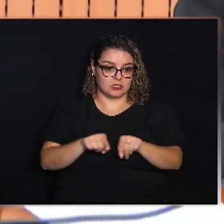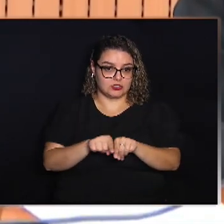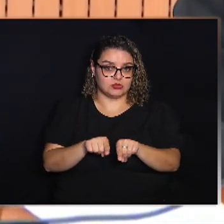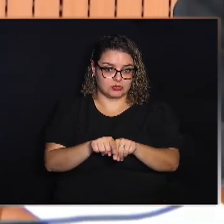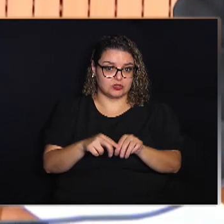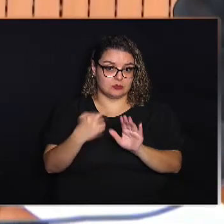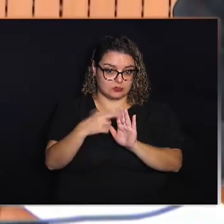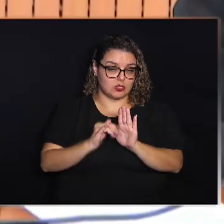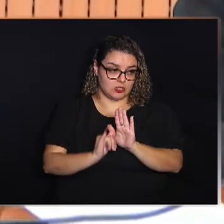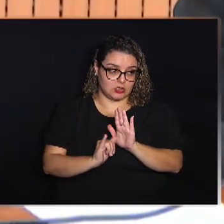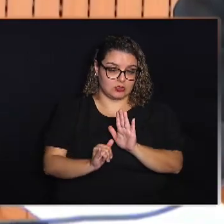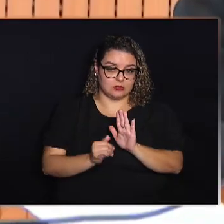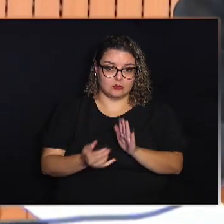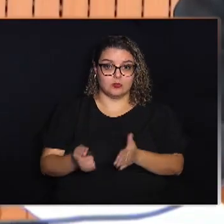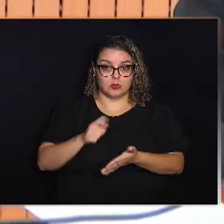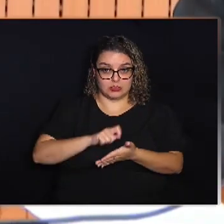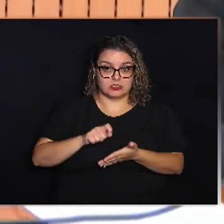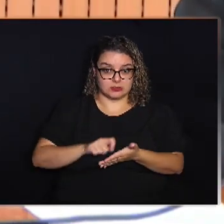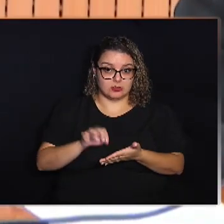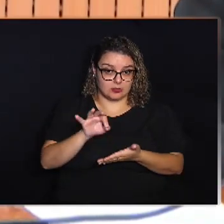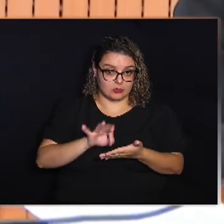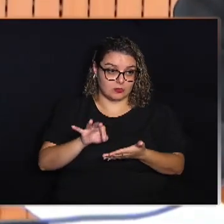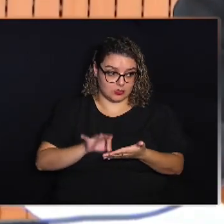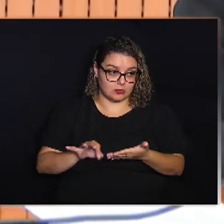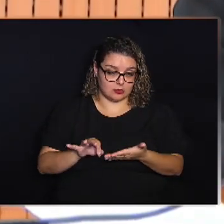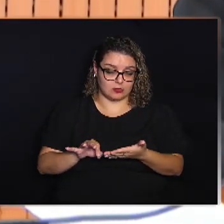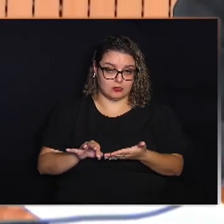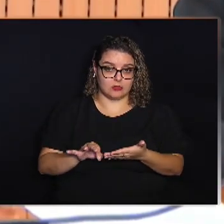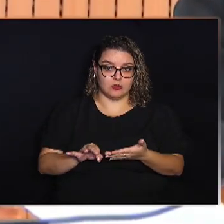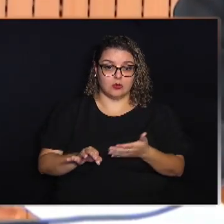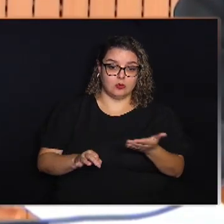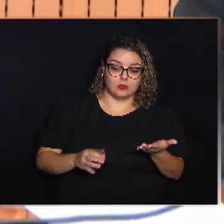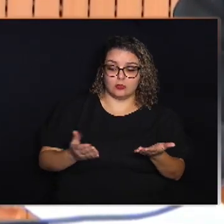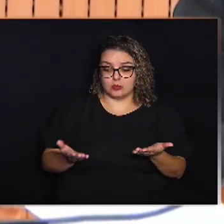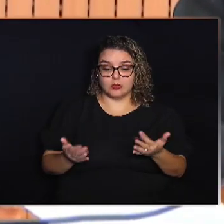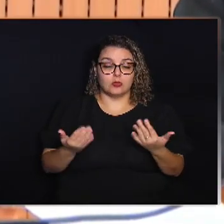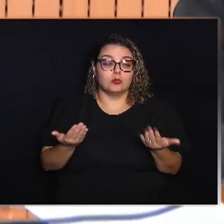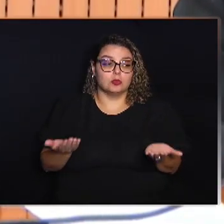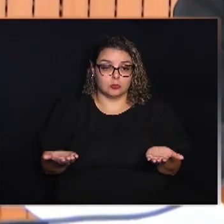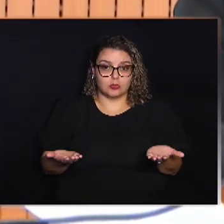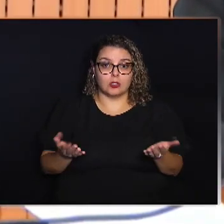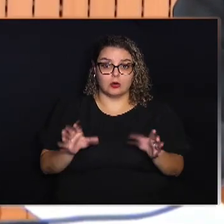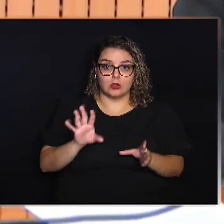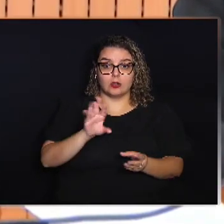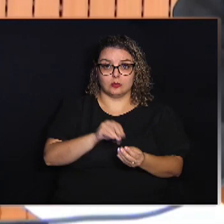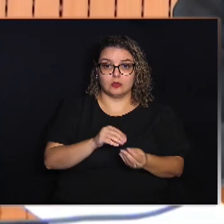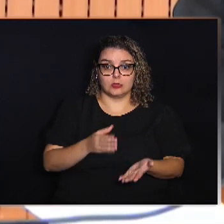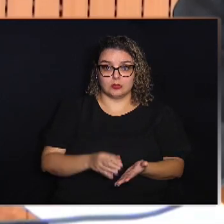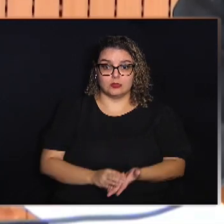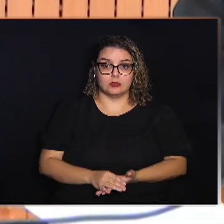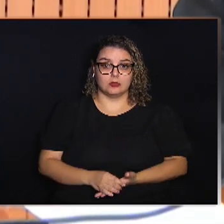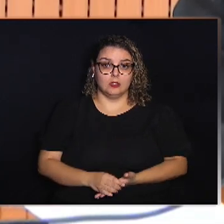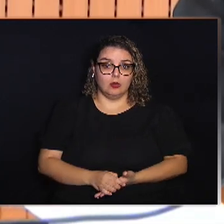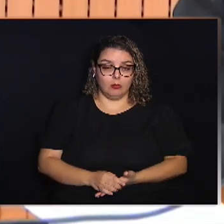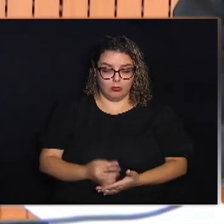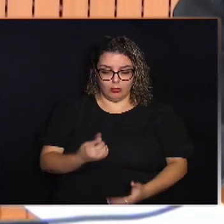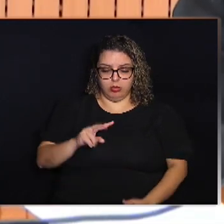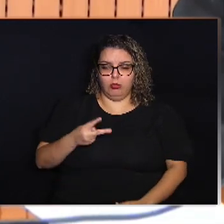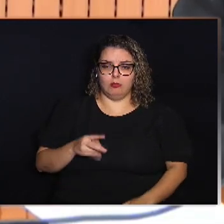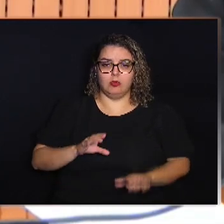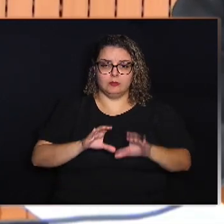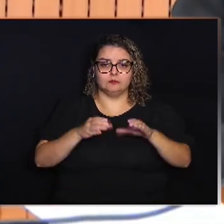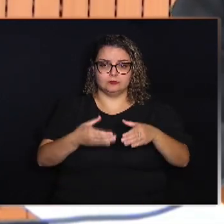relatório Sobre a correção, dizendo se é isso ou é aquilo Qual é a conclusão deles Uma vez que essa comissão